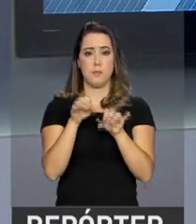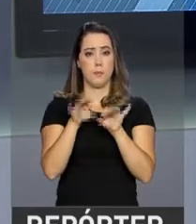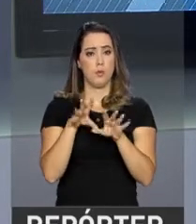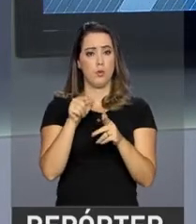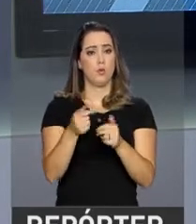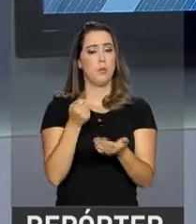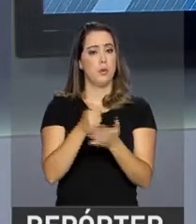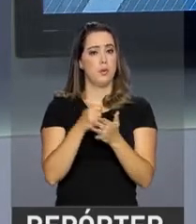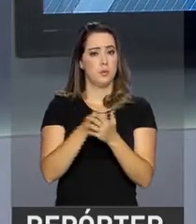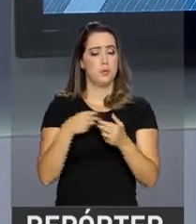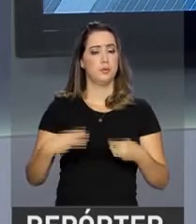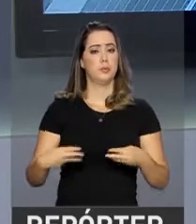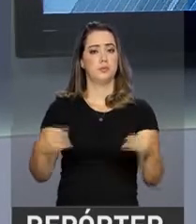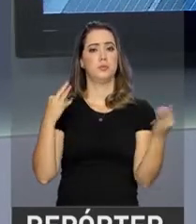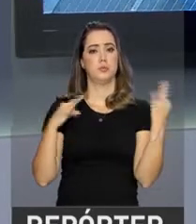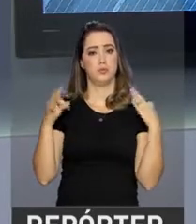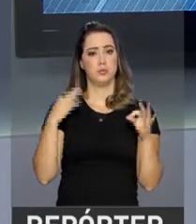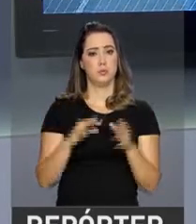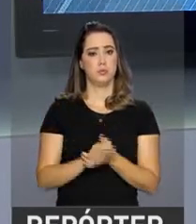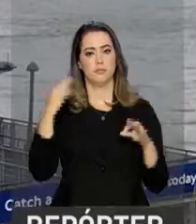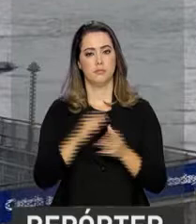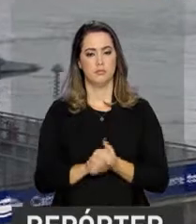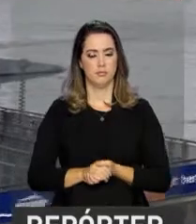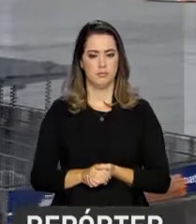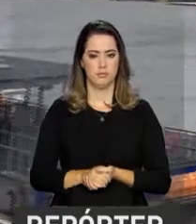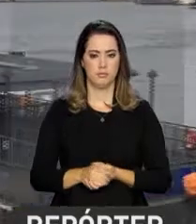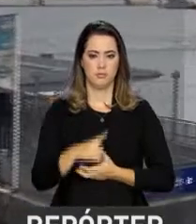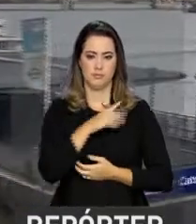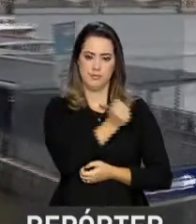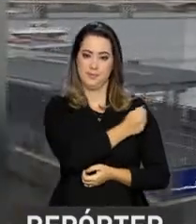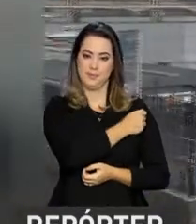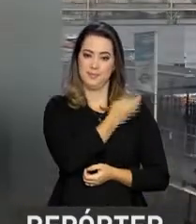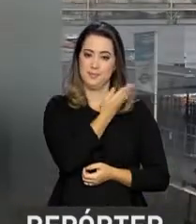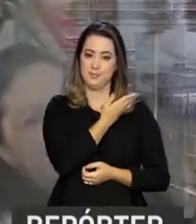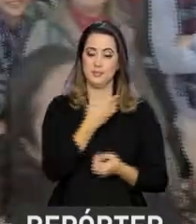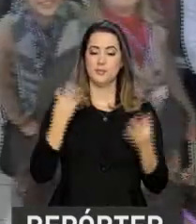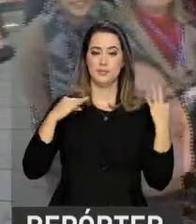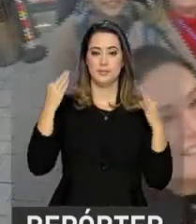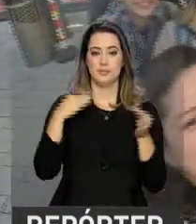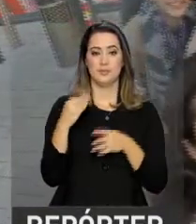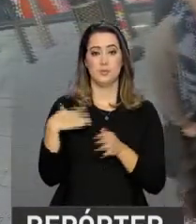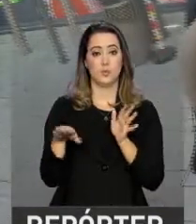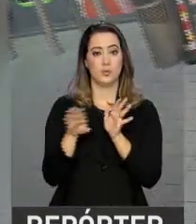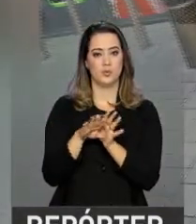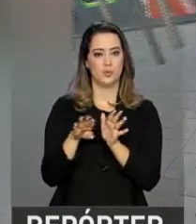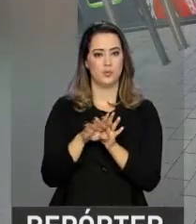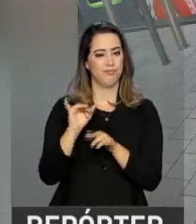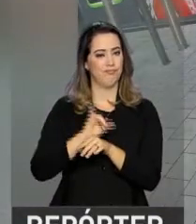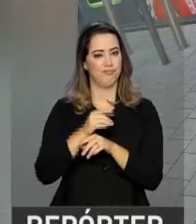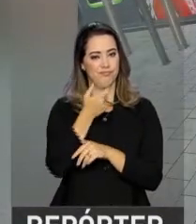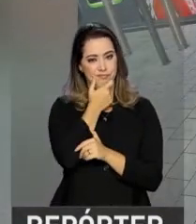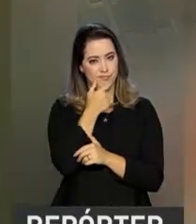totalmente financiada pelo Ministério do Turismo. A estudante de turismo Gabriela chegou em Londres no último dia 3.